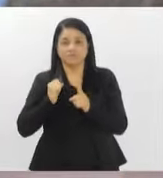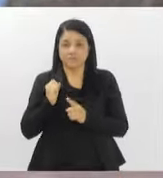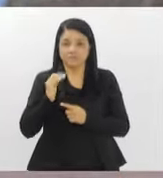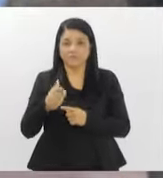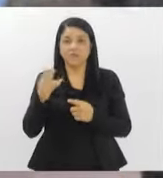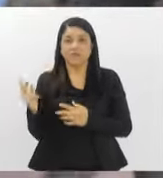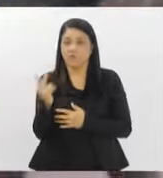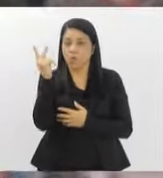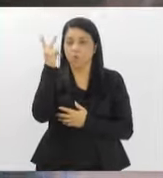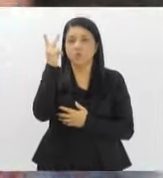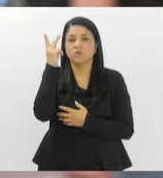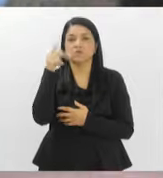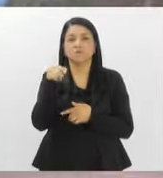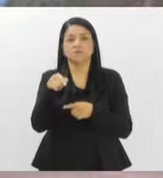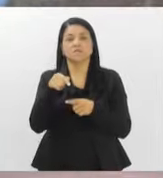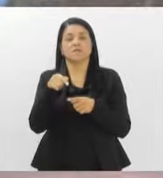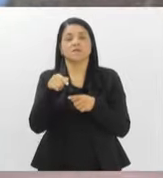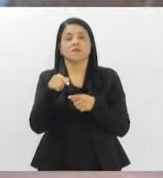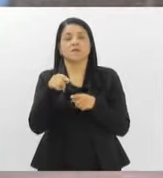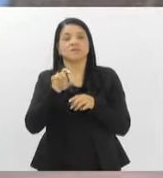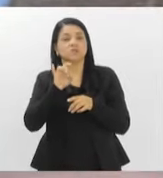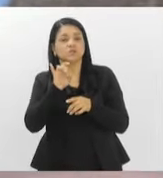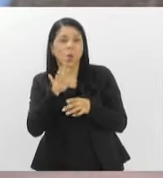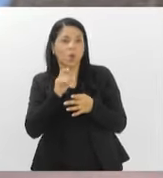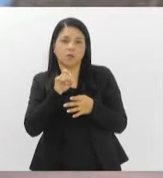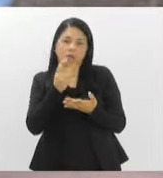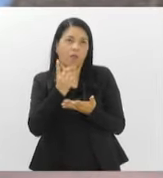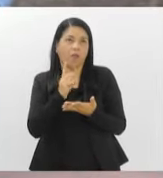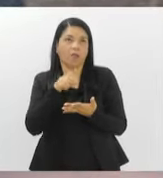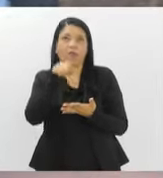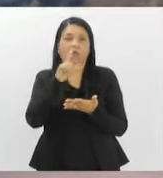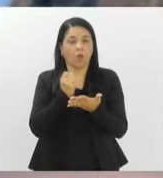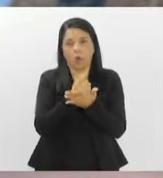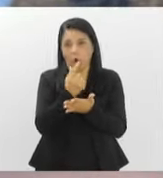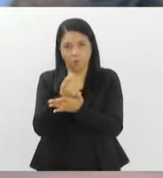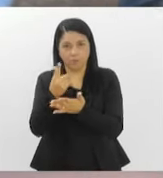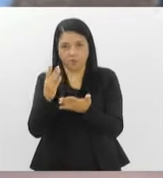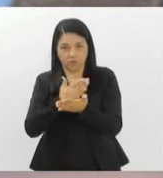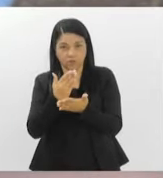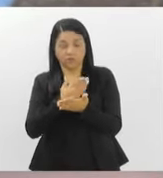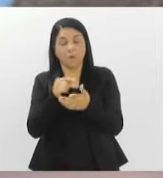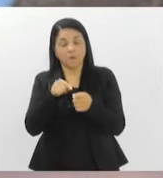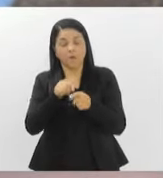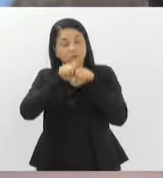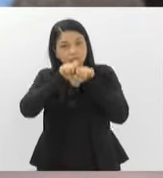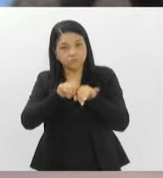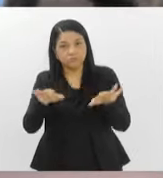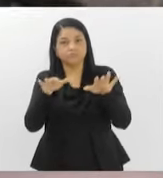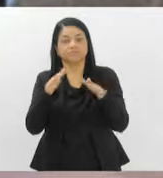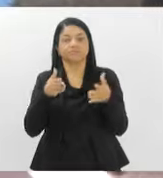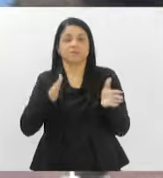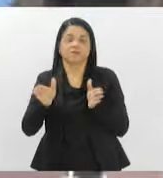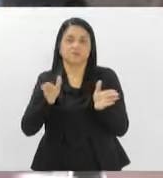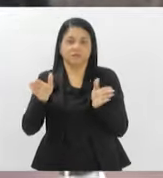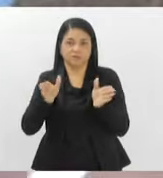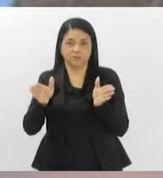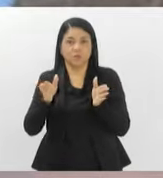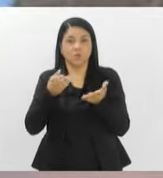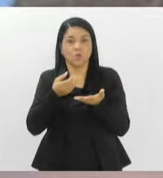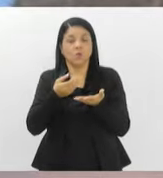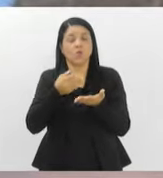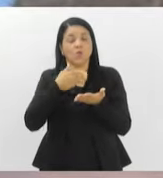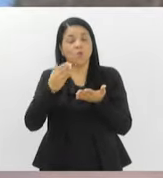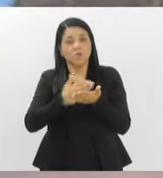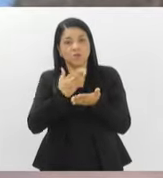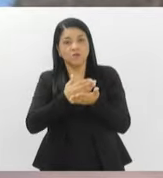também valorizam quem está na ponta, não só quem vai comprar o livro, mas criar um amplo acesso ao produto, não só para... o livro vai ser distribuído para